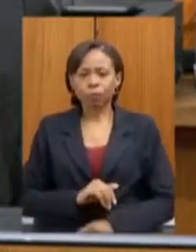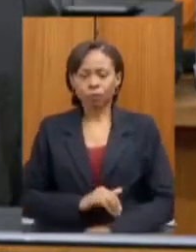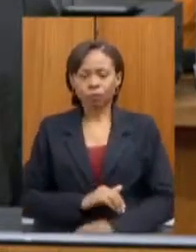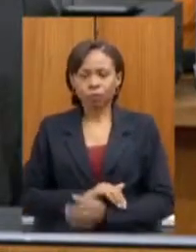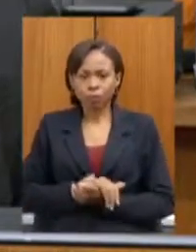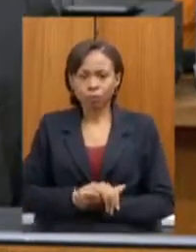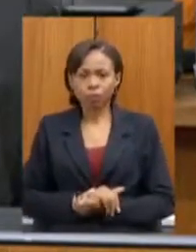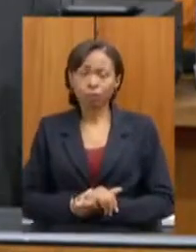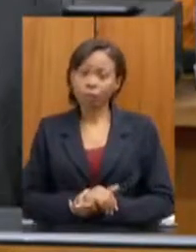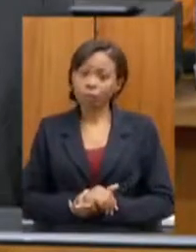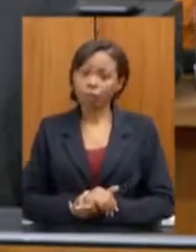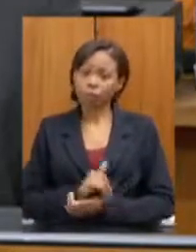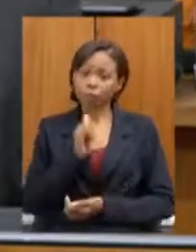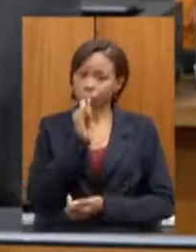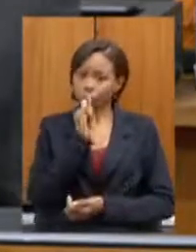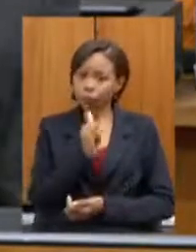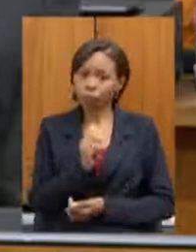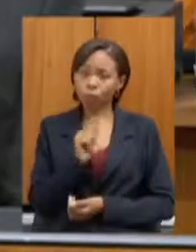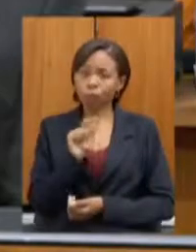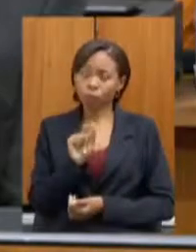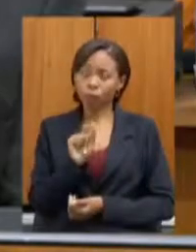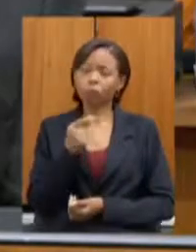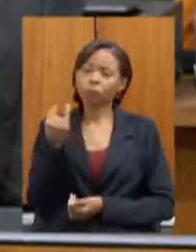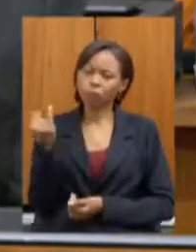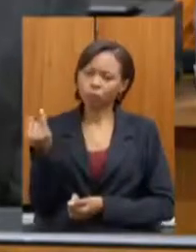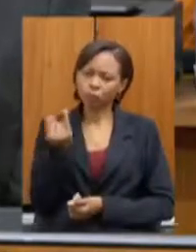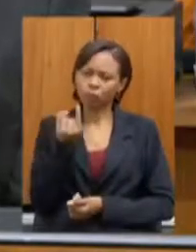Dizer da importância desse